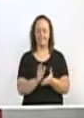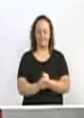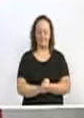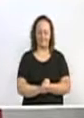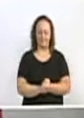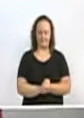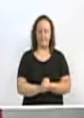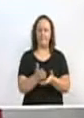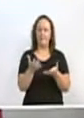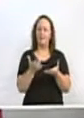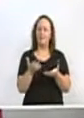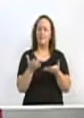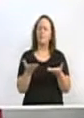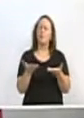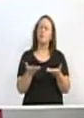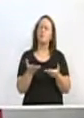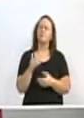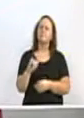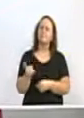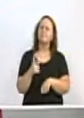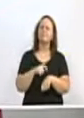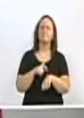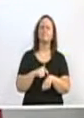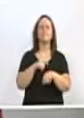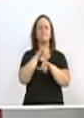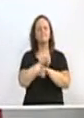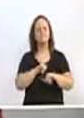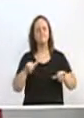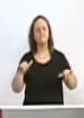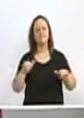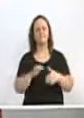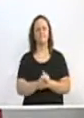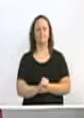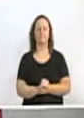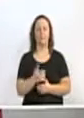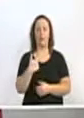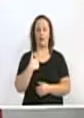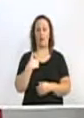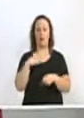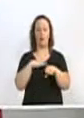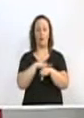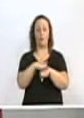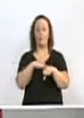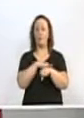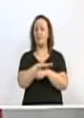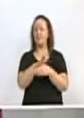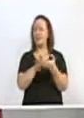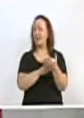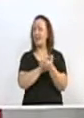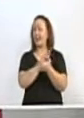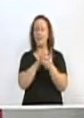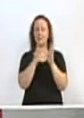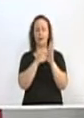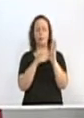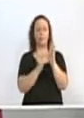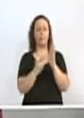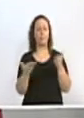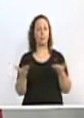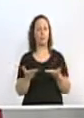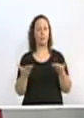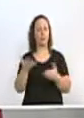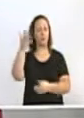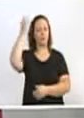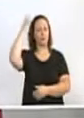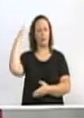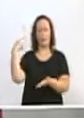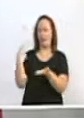quero dizer a vocês de que eu não falei com o vereador Ivanates sobre minha pauta de fala hoje à tarde, vereador Ivanates.